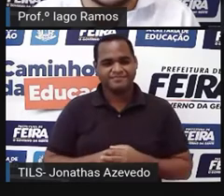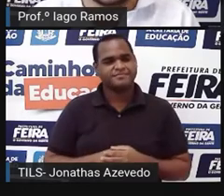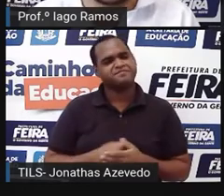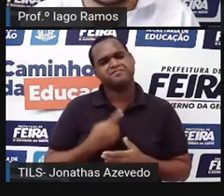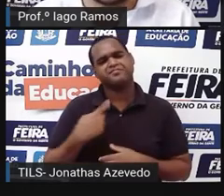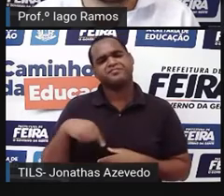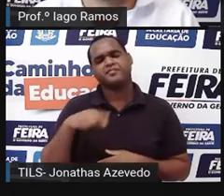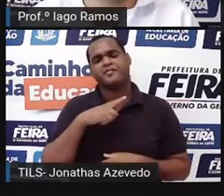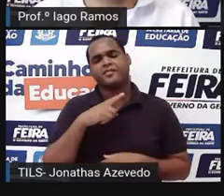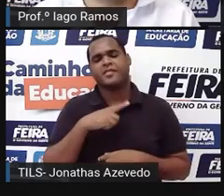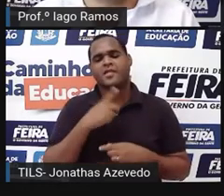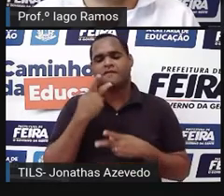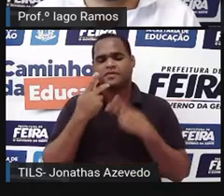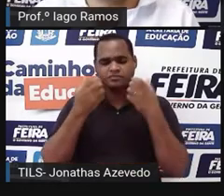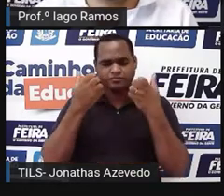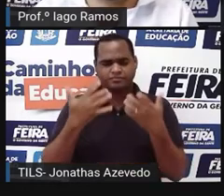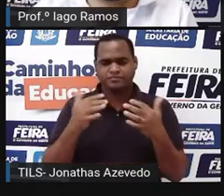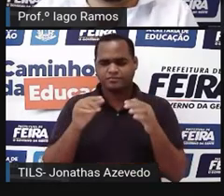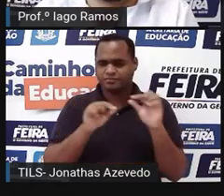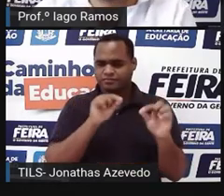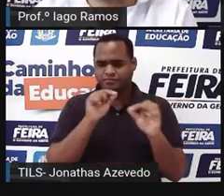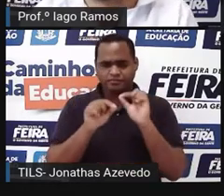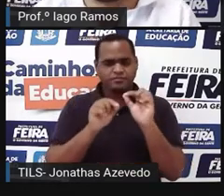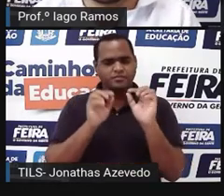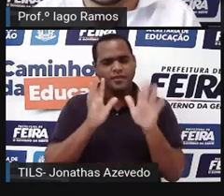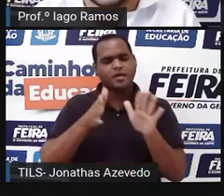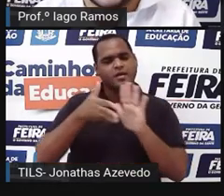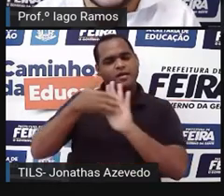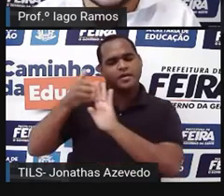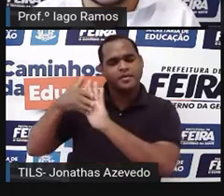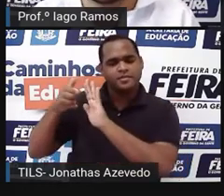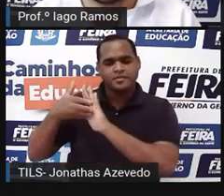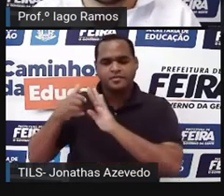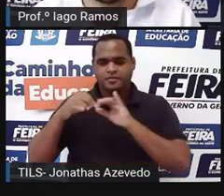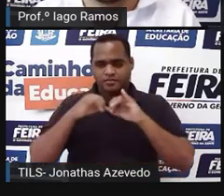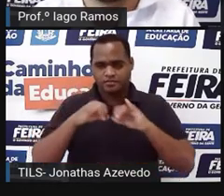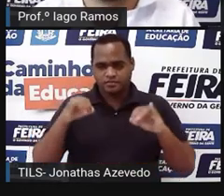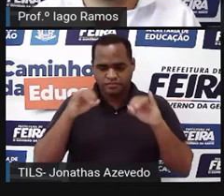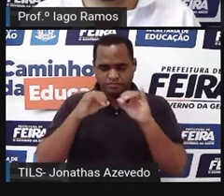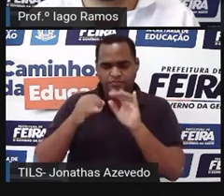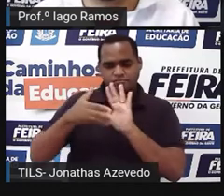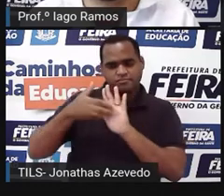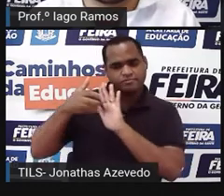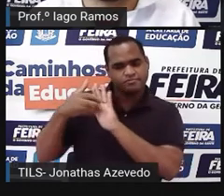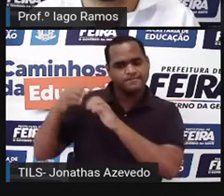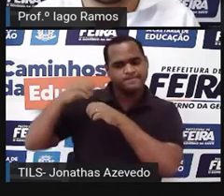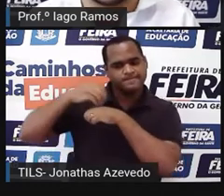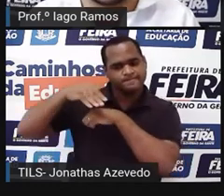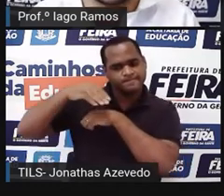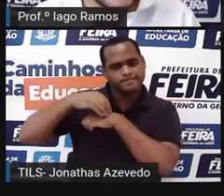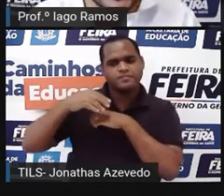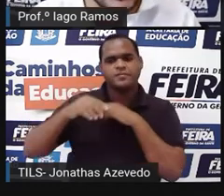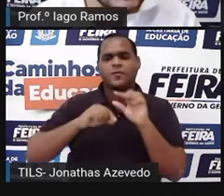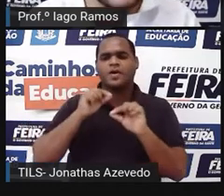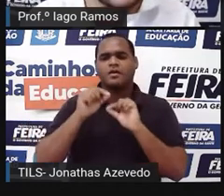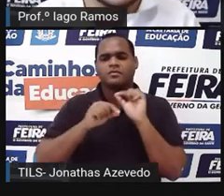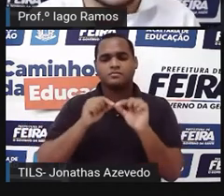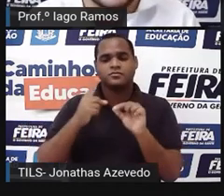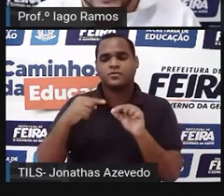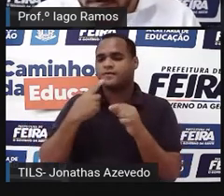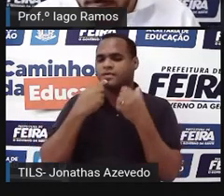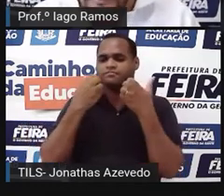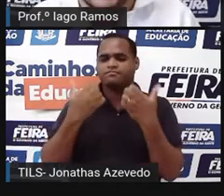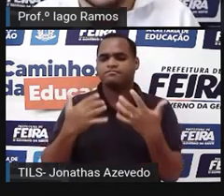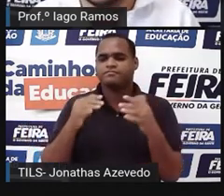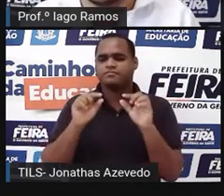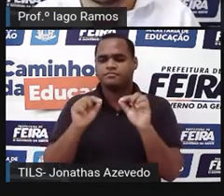falando desse triângulo aí? Do que é que a gente tirou de informações sobre o triângulo retângulo? Do que é que a gente tá falando